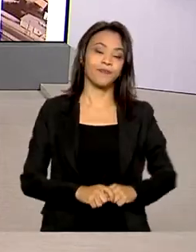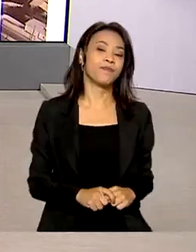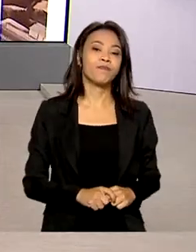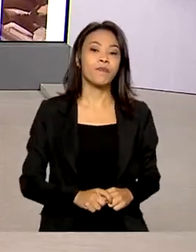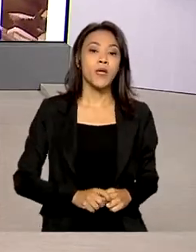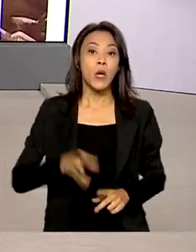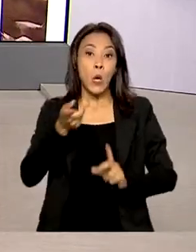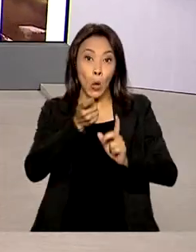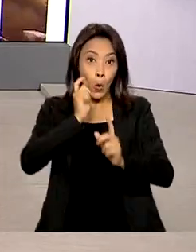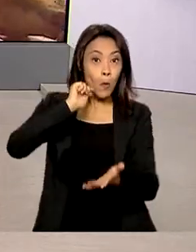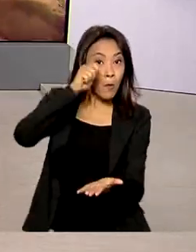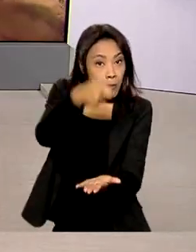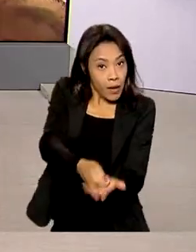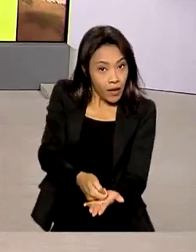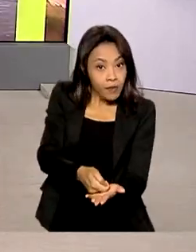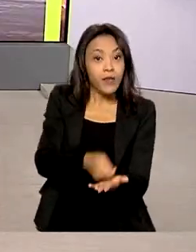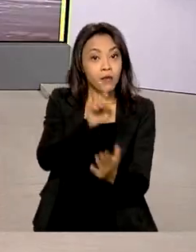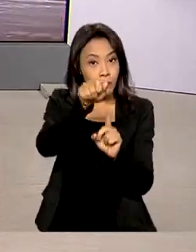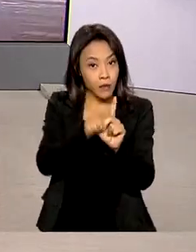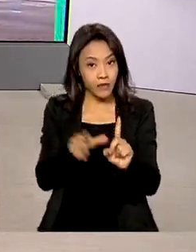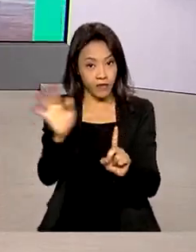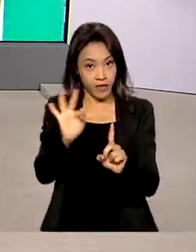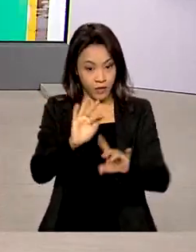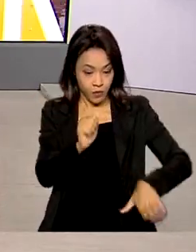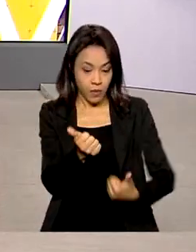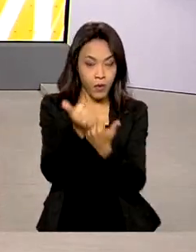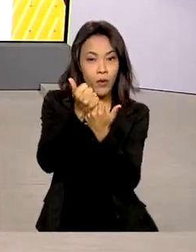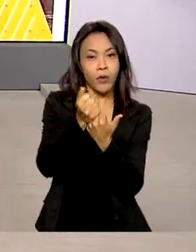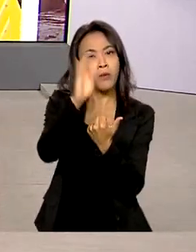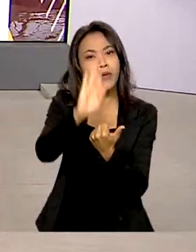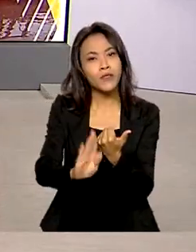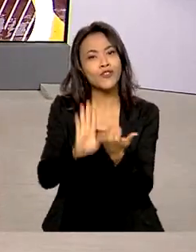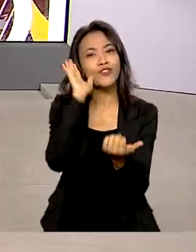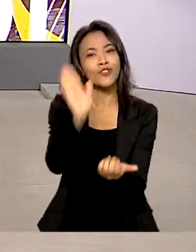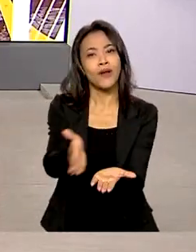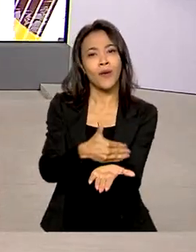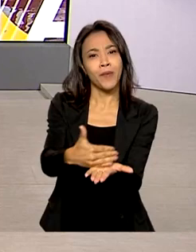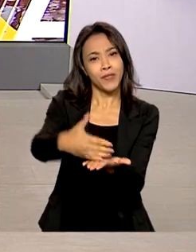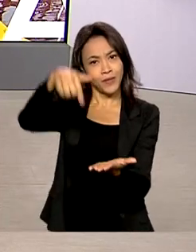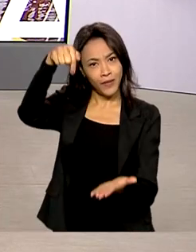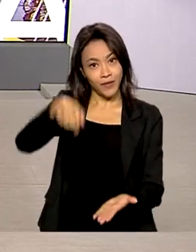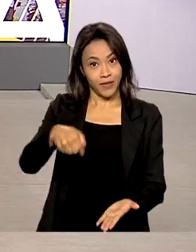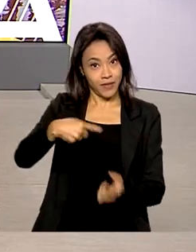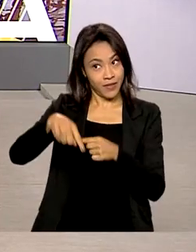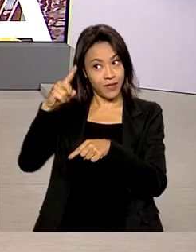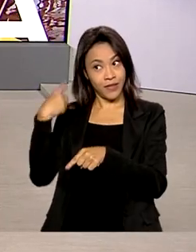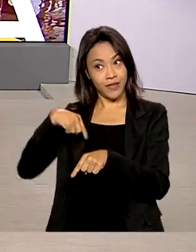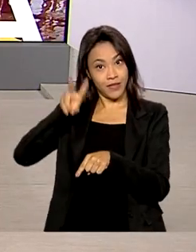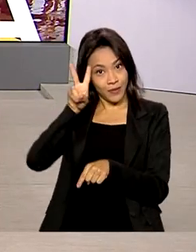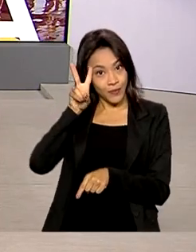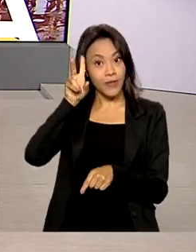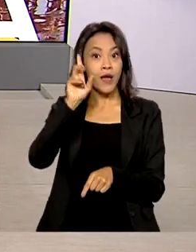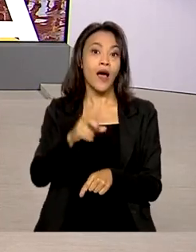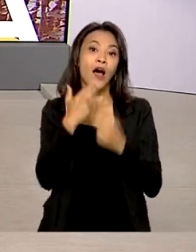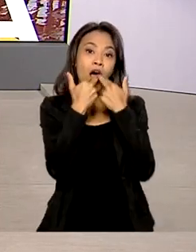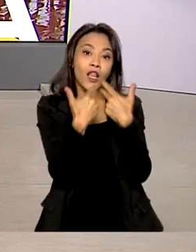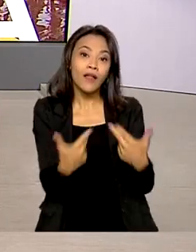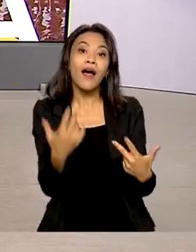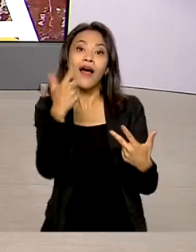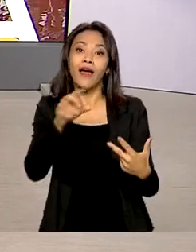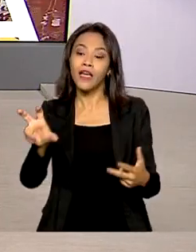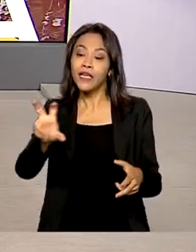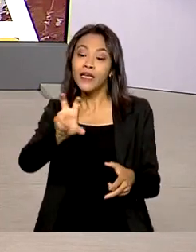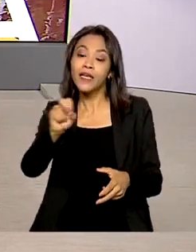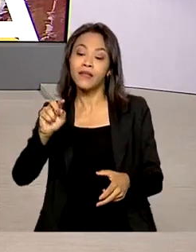O pagamento de fevereiro do Auxílio Brasil começou nesta segunda-feira. A novidade é a inclusão de mais de 500 mil